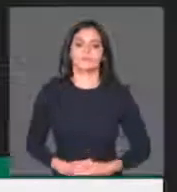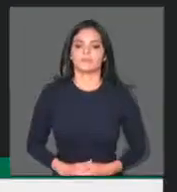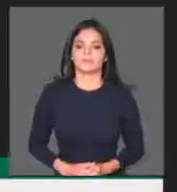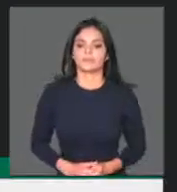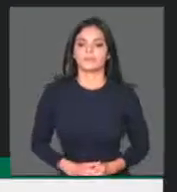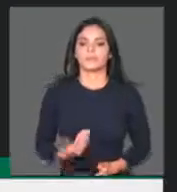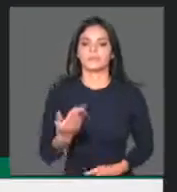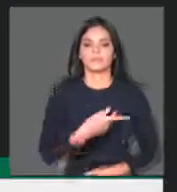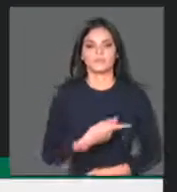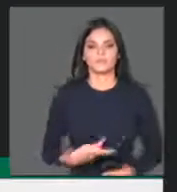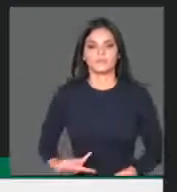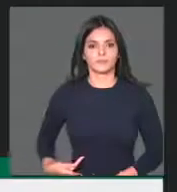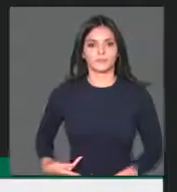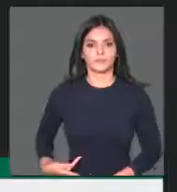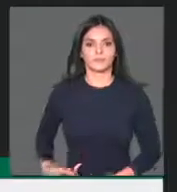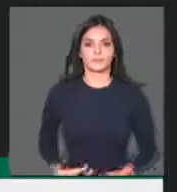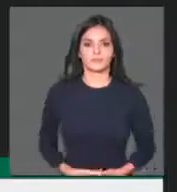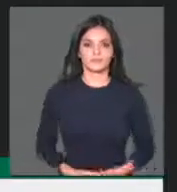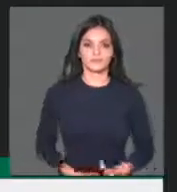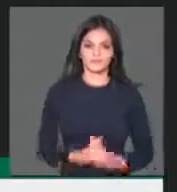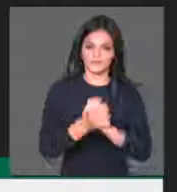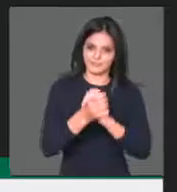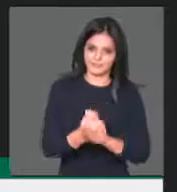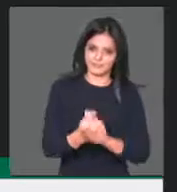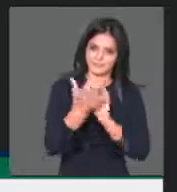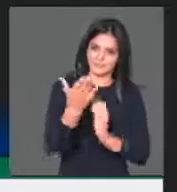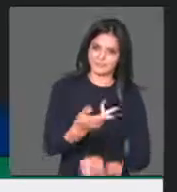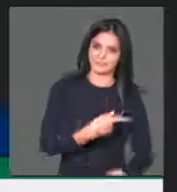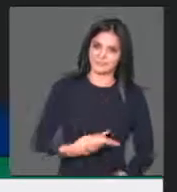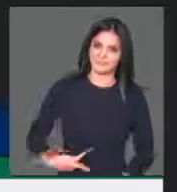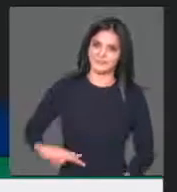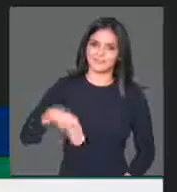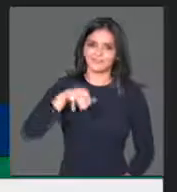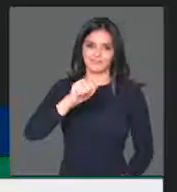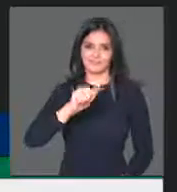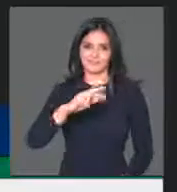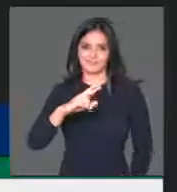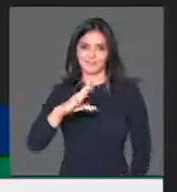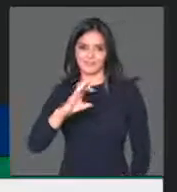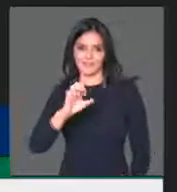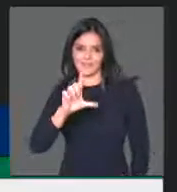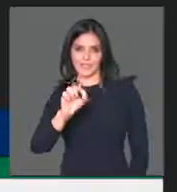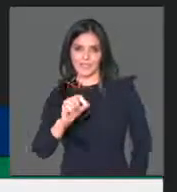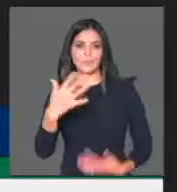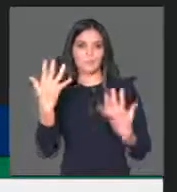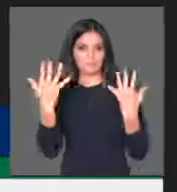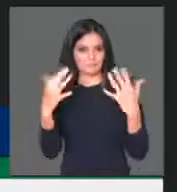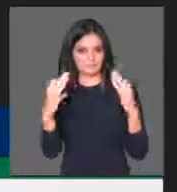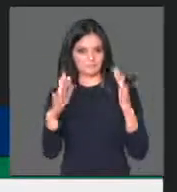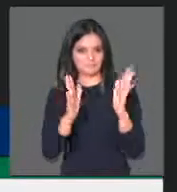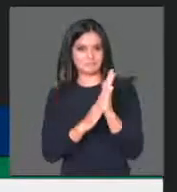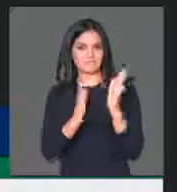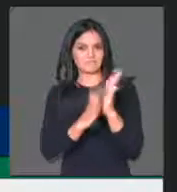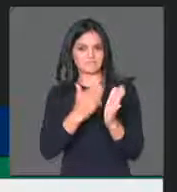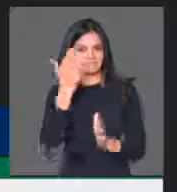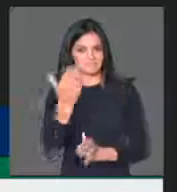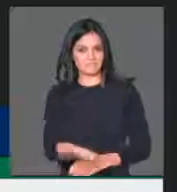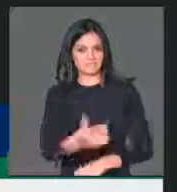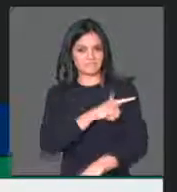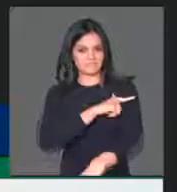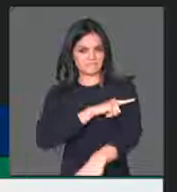O cumprimento, vossa excelência, o deputado Marcelo Ramos, aproveito para parabenizá-lo por sua postura